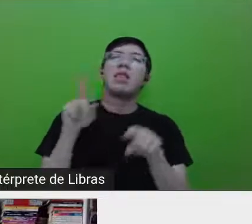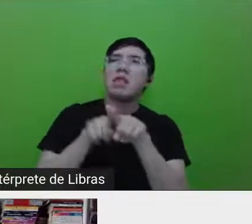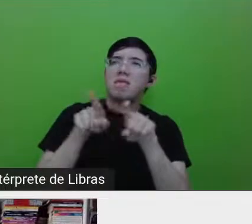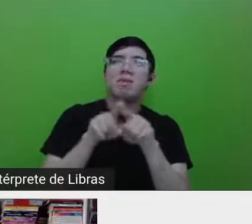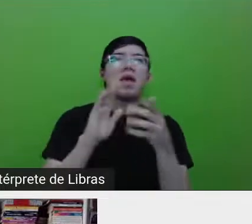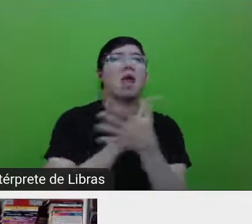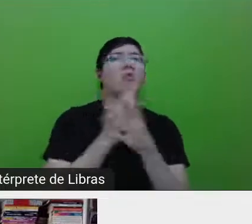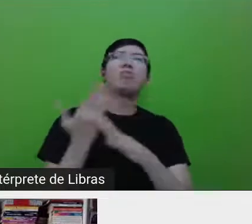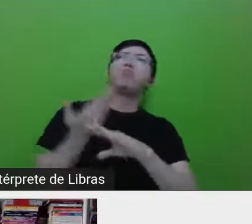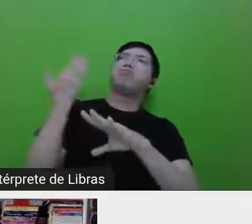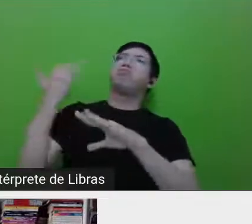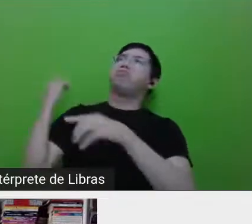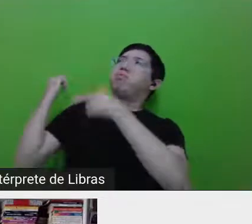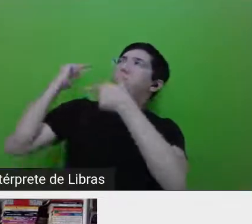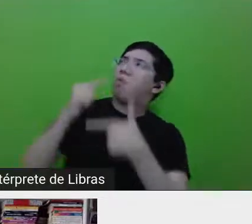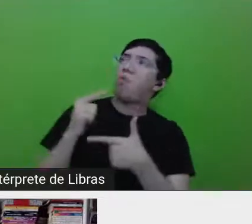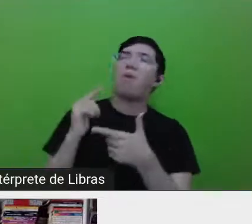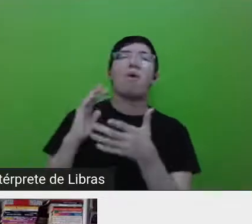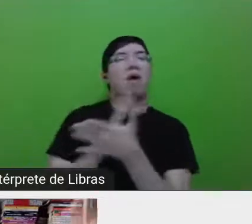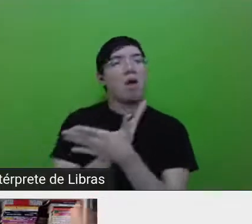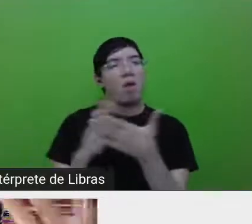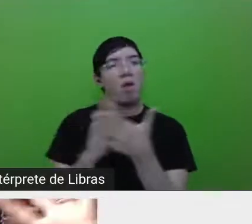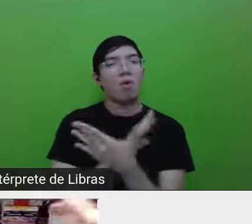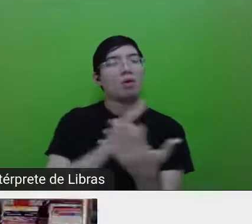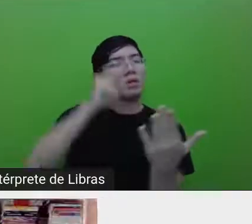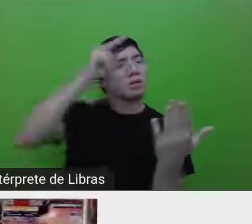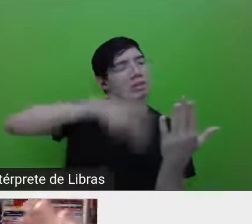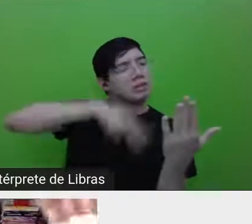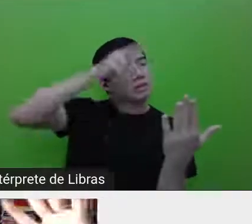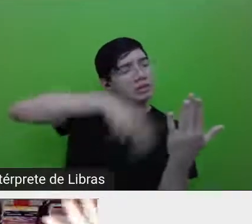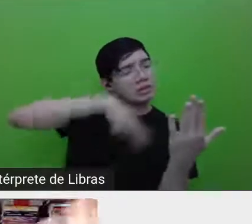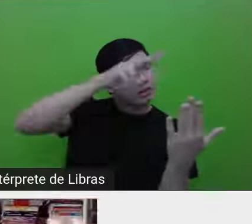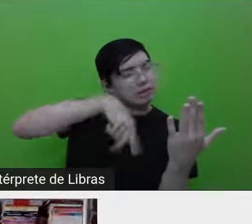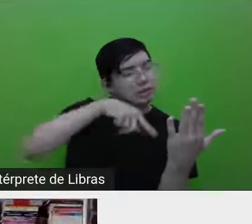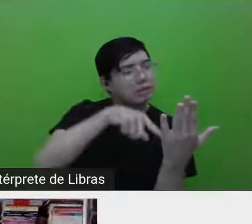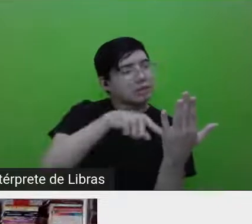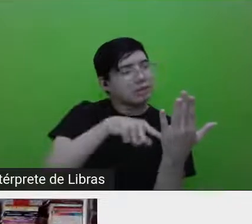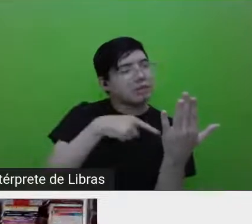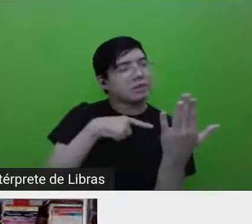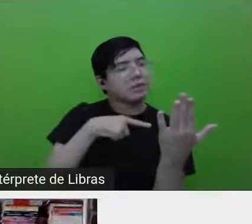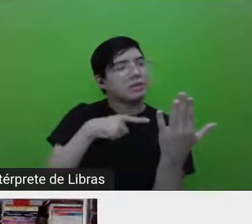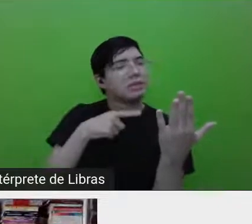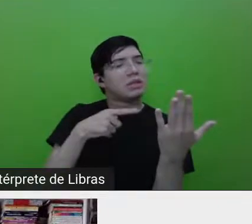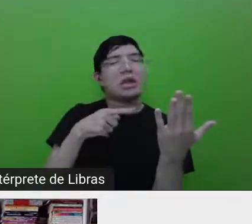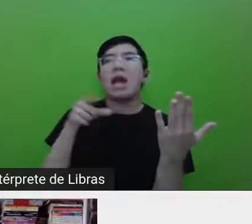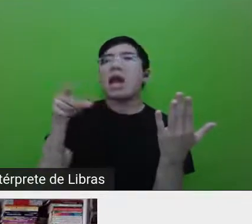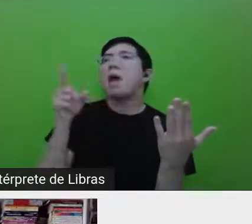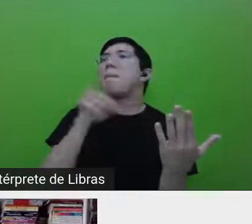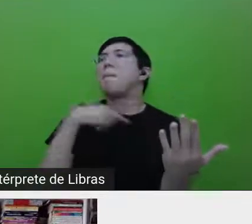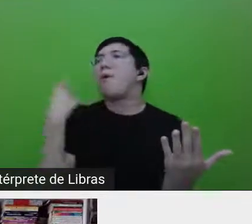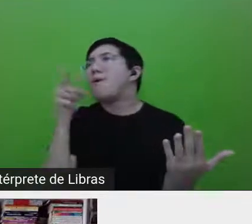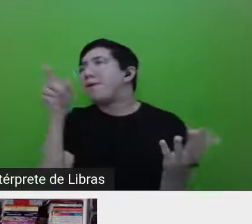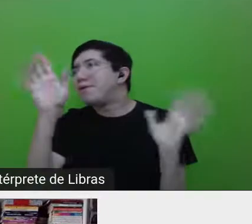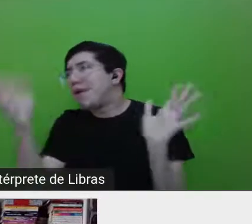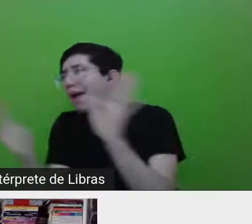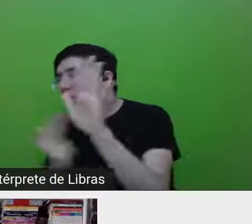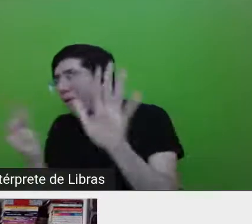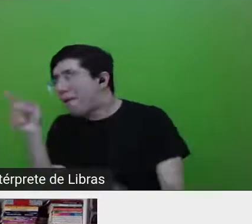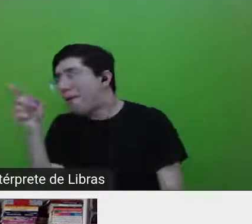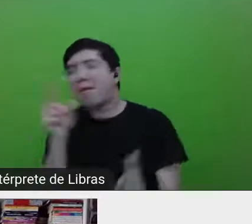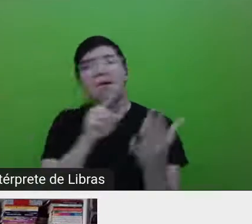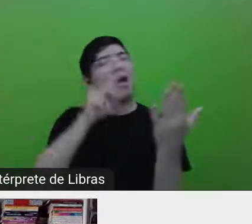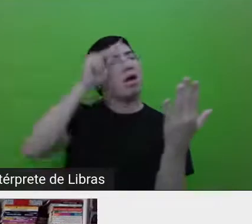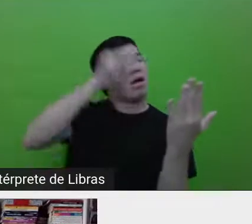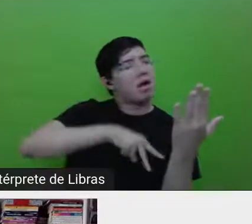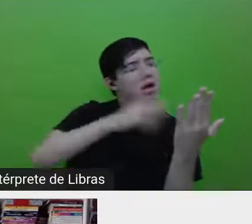alguns autores que você lê, e mesmo você sabendo que nem os ossos mais deles devem existir, mas o que ele